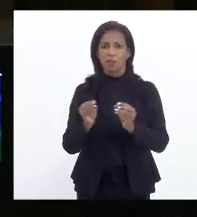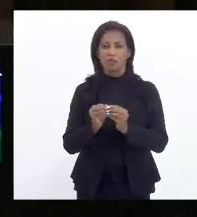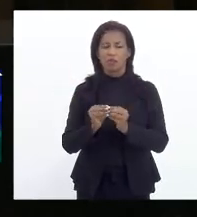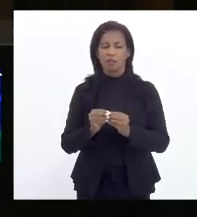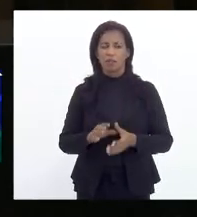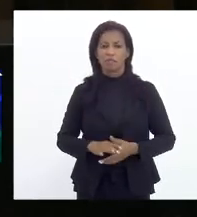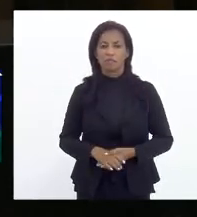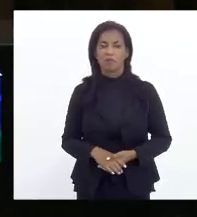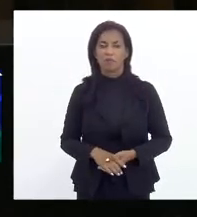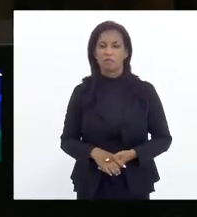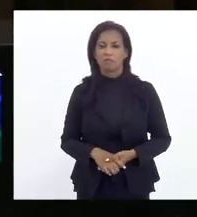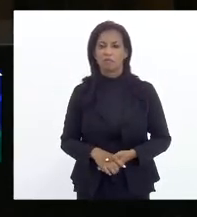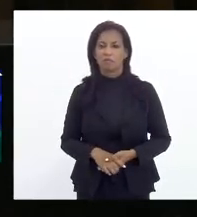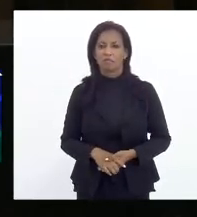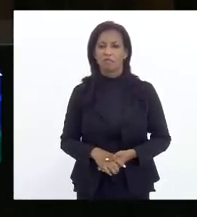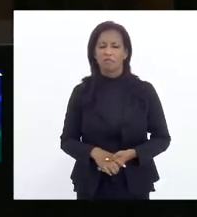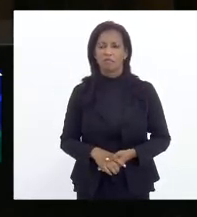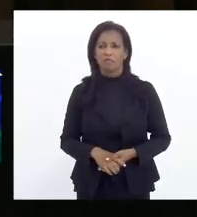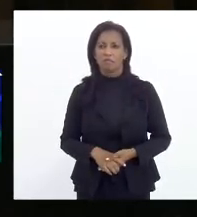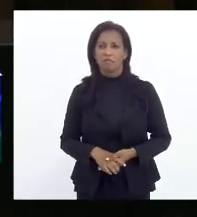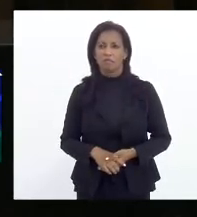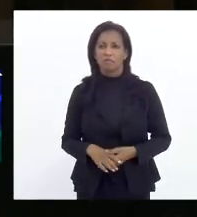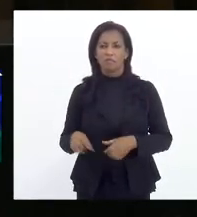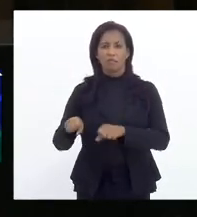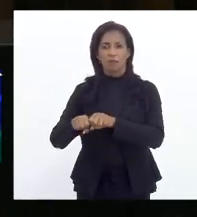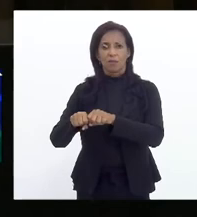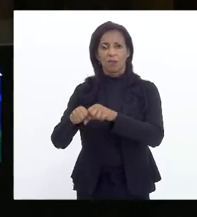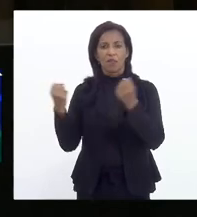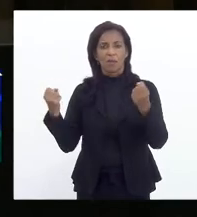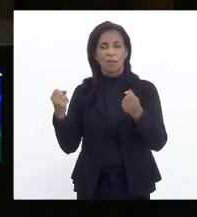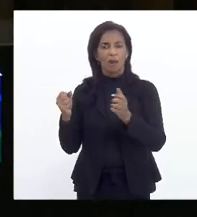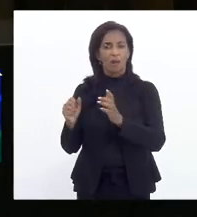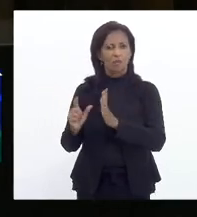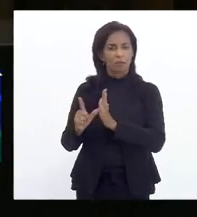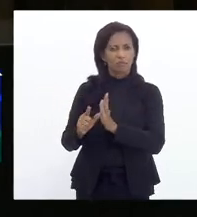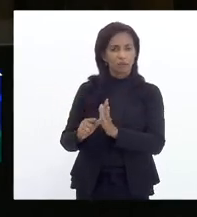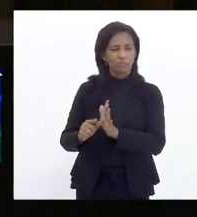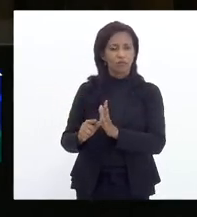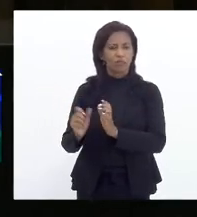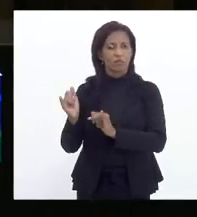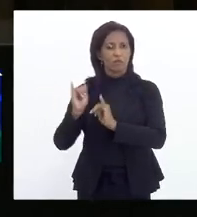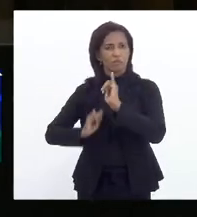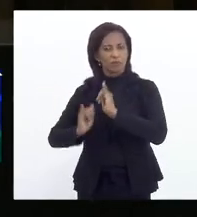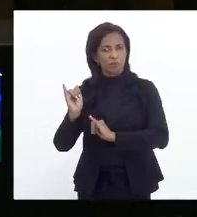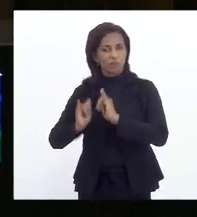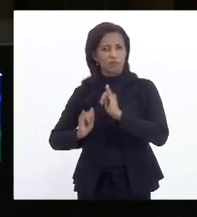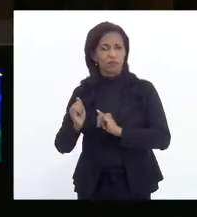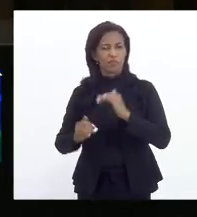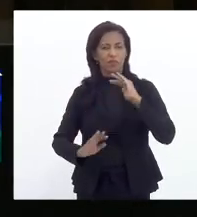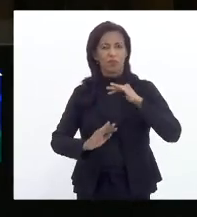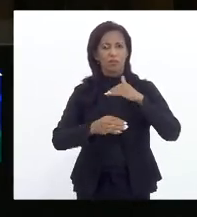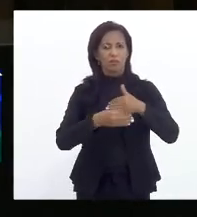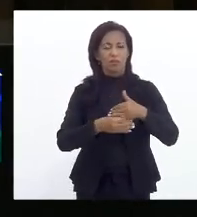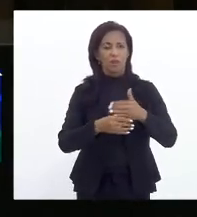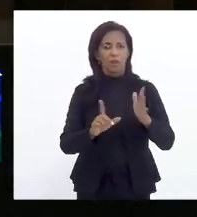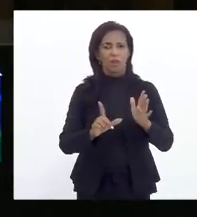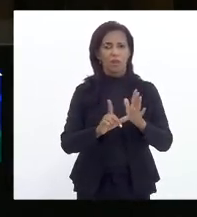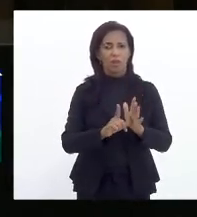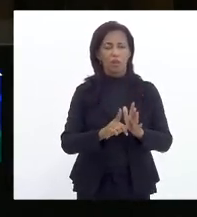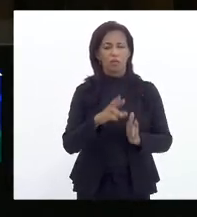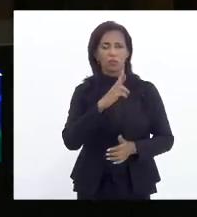diz o desembargador quebraram o comércio a indústria fecharam lojas